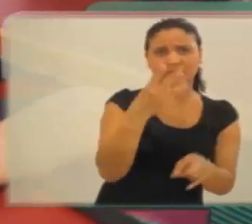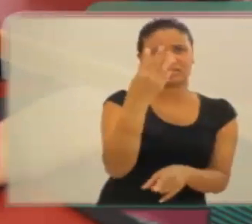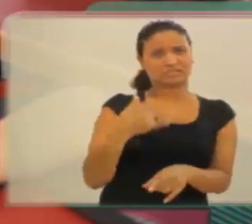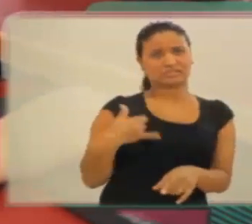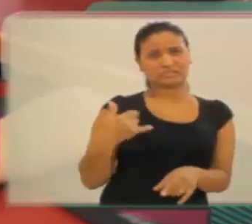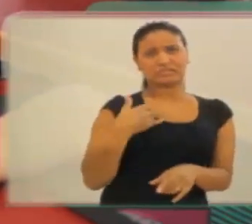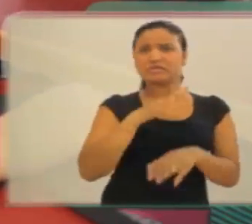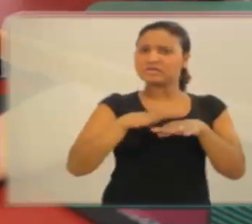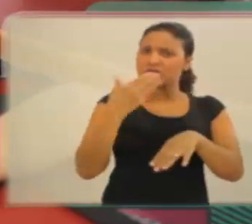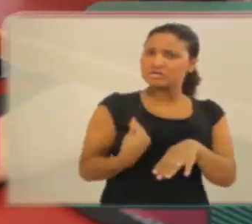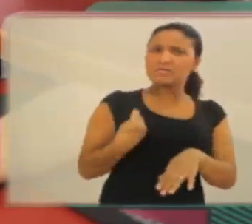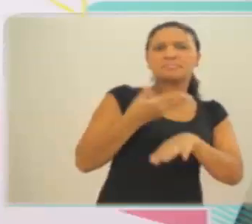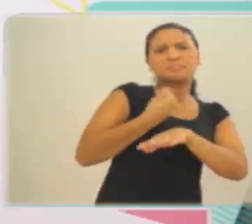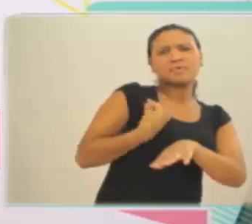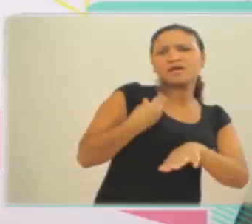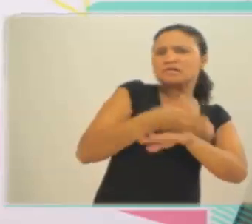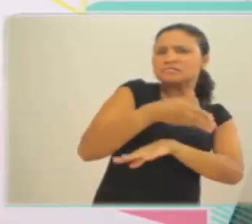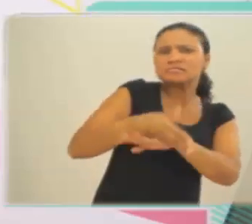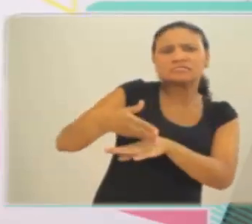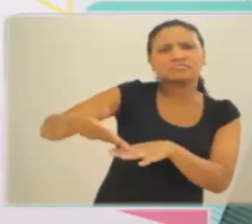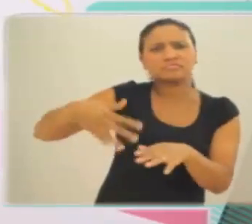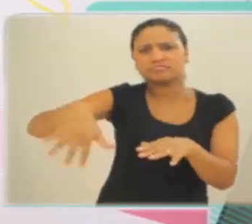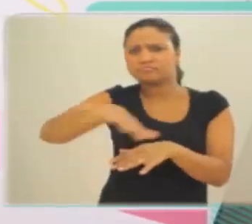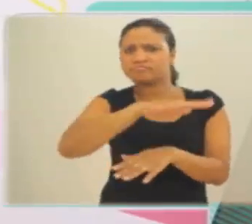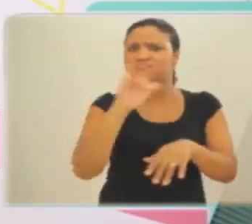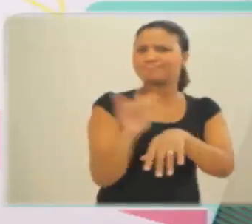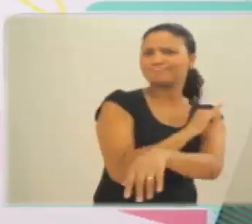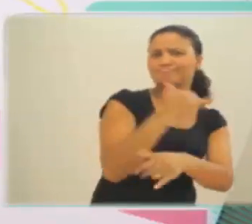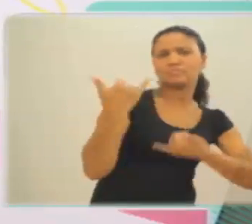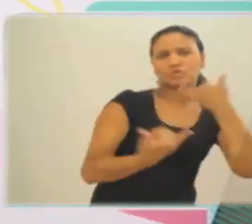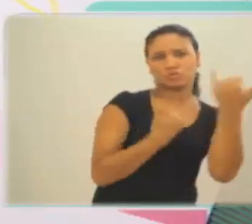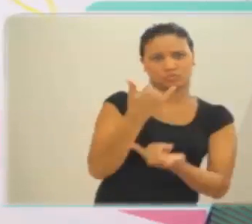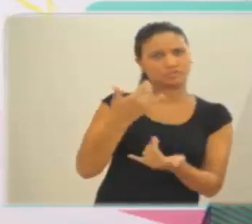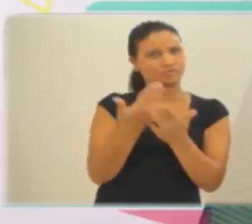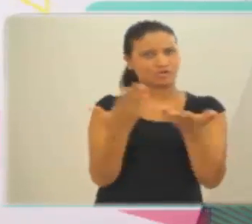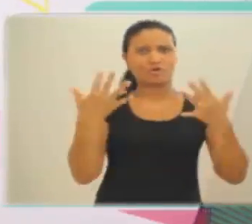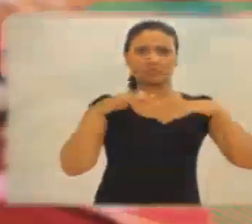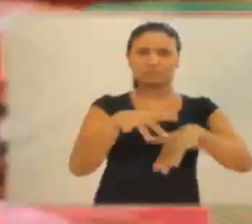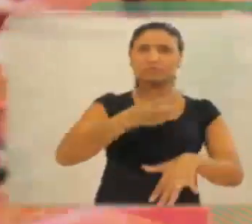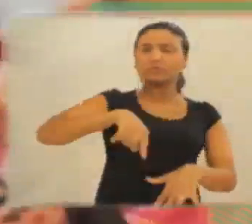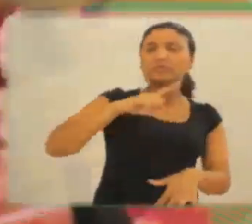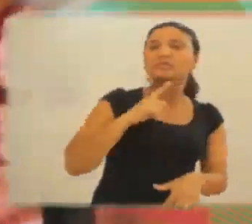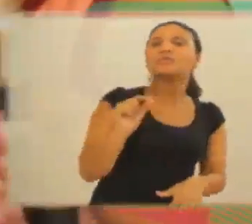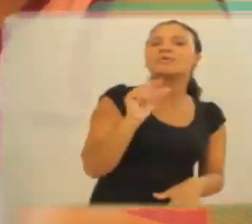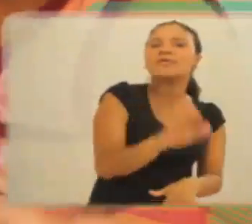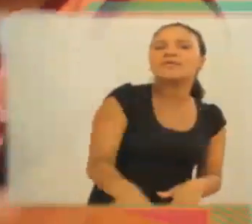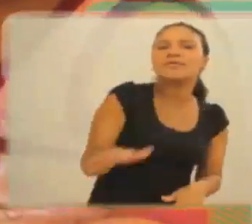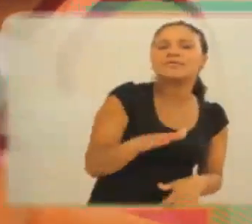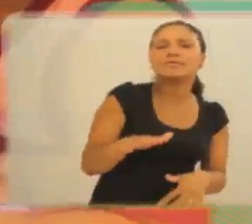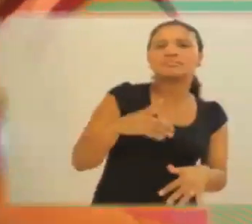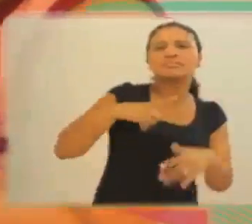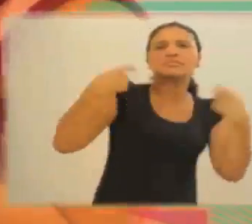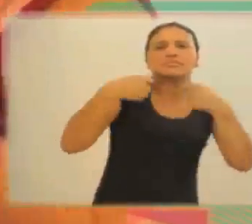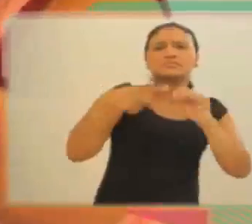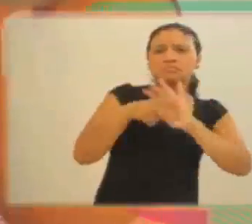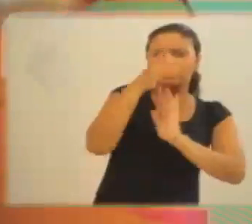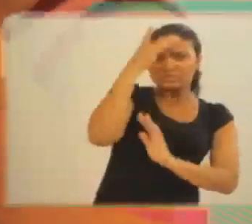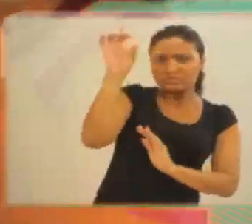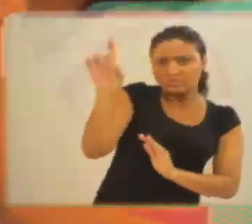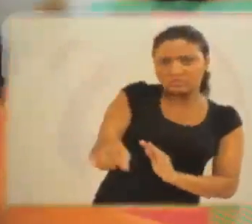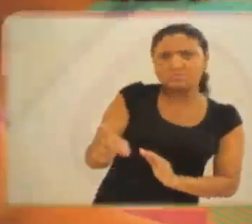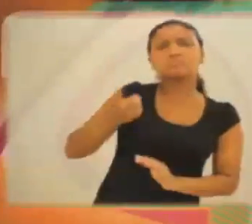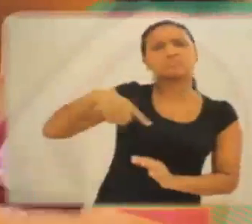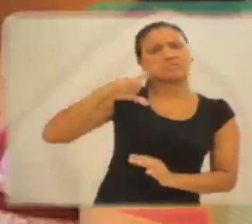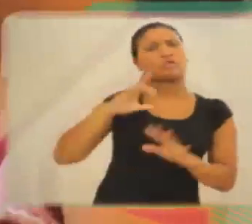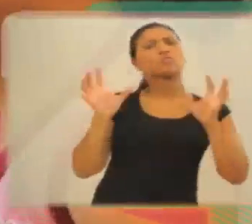participam dessas aulas sempre de uma forma contextualizada, de uma forma lúdica e nós somos uma escola